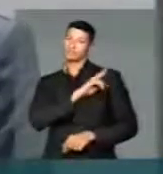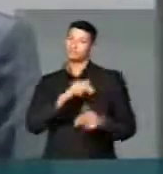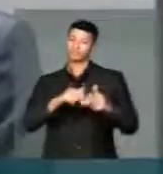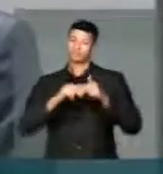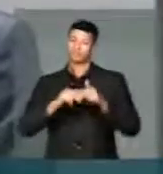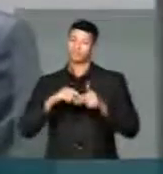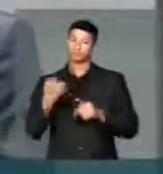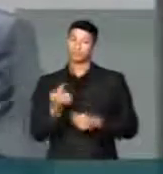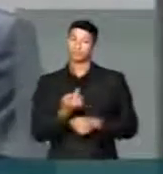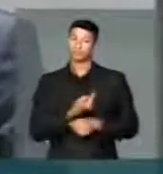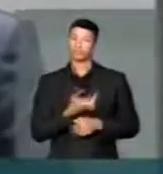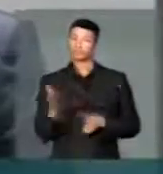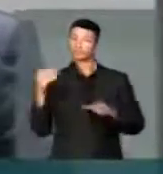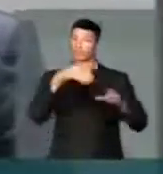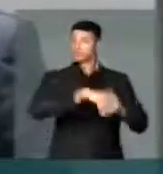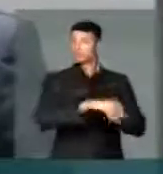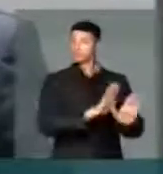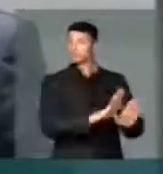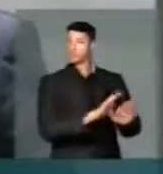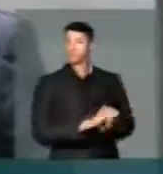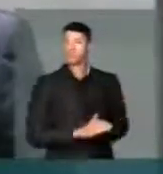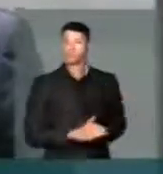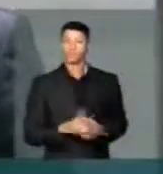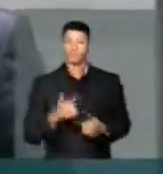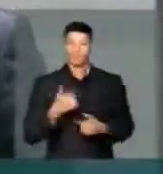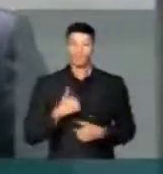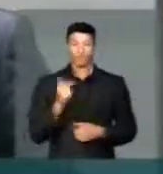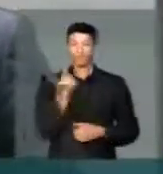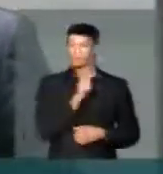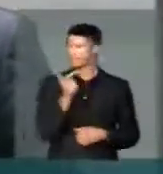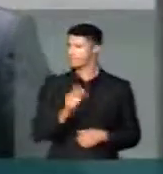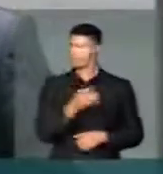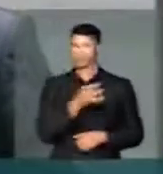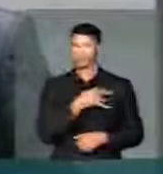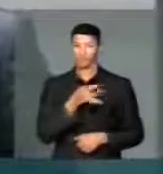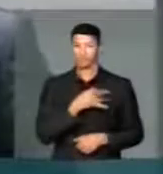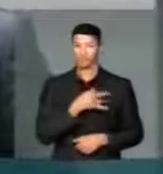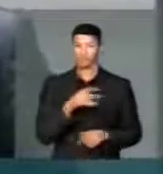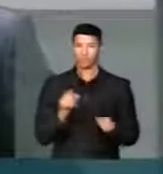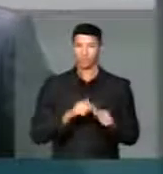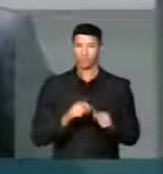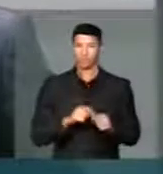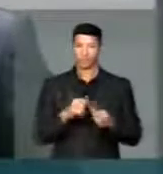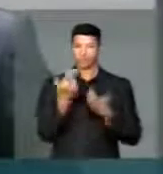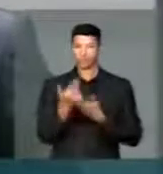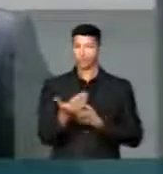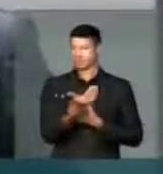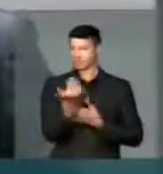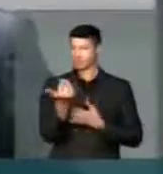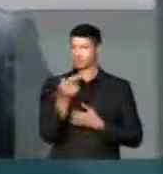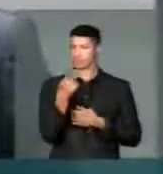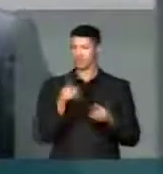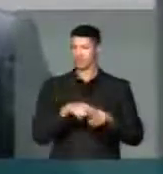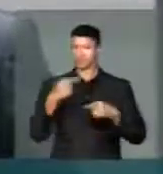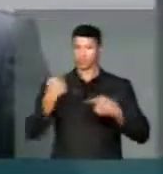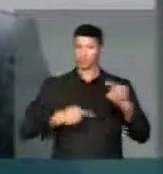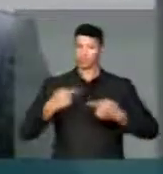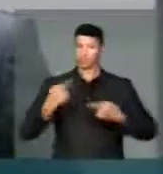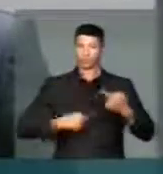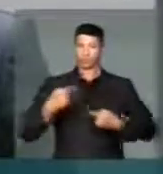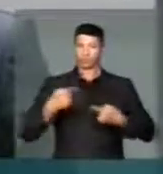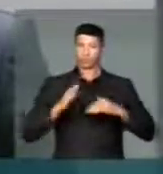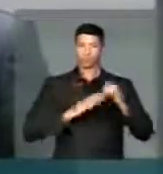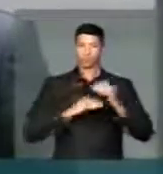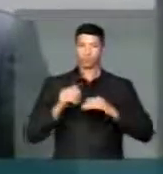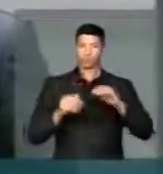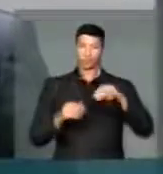pela qual eles foram eleitos. Eu não tive medo de puxar, assim como V. Exª, o debate que envolveu